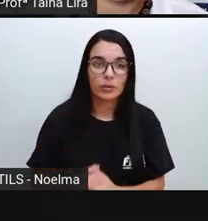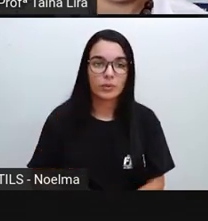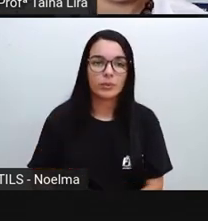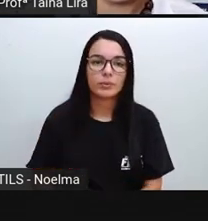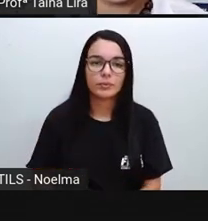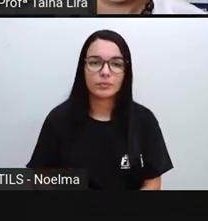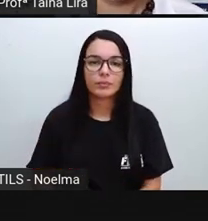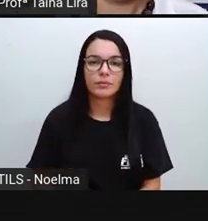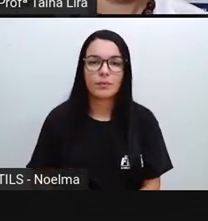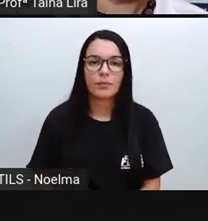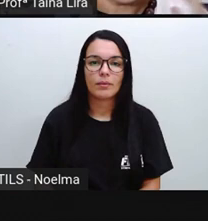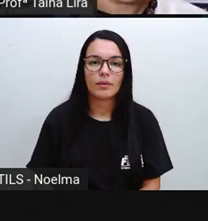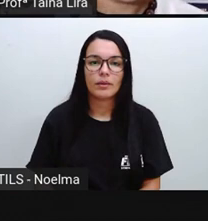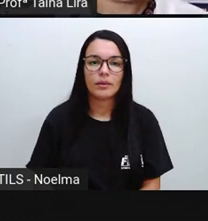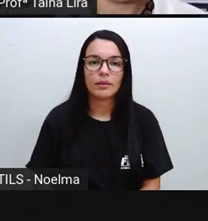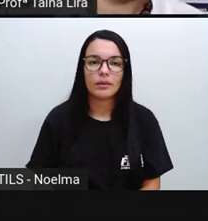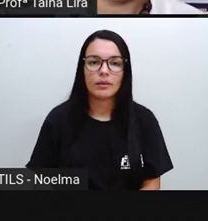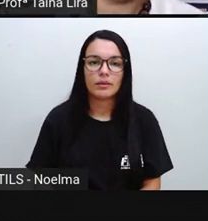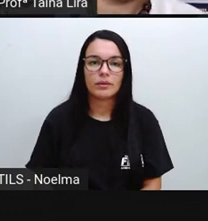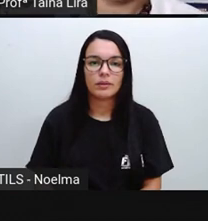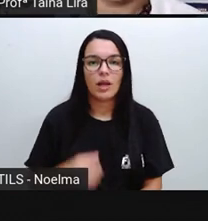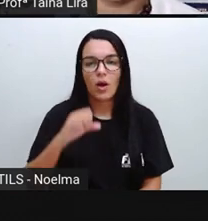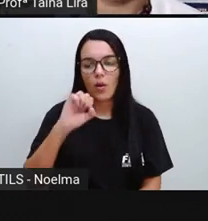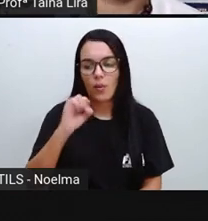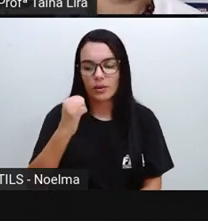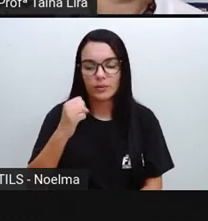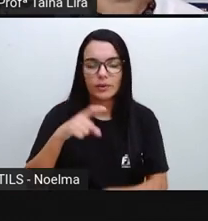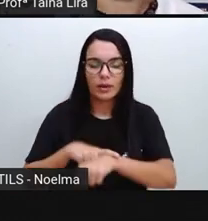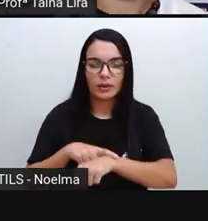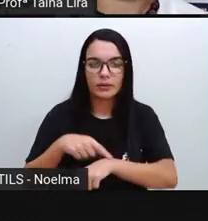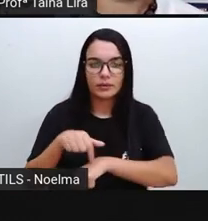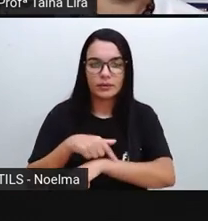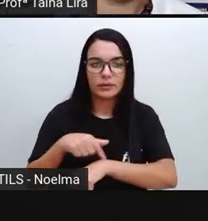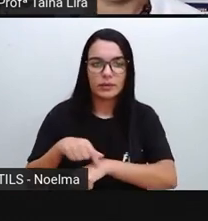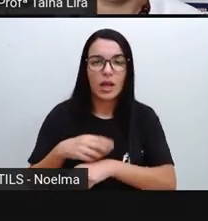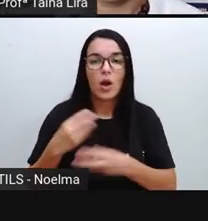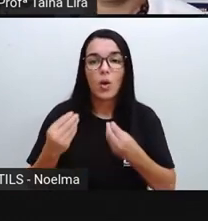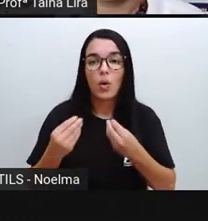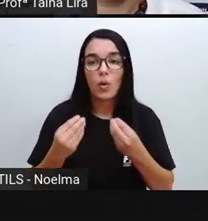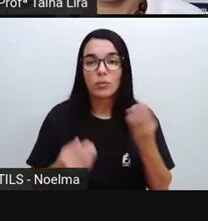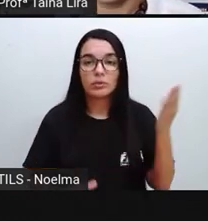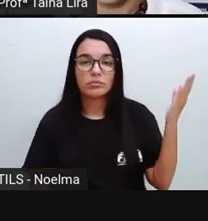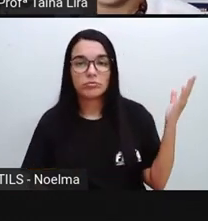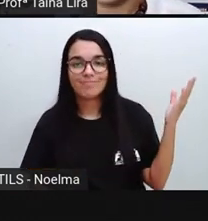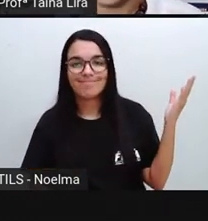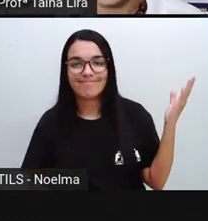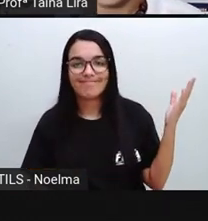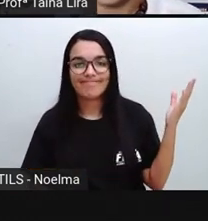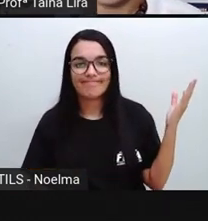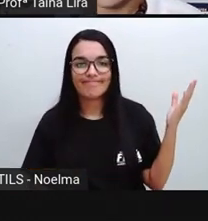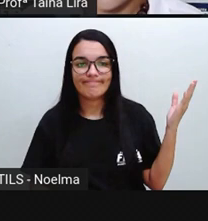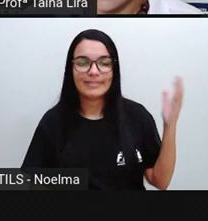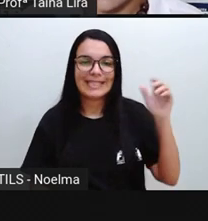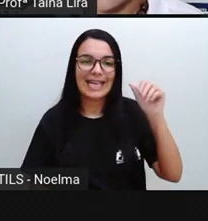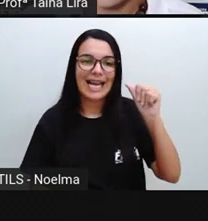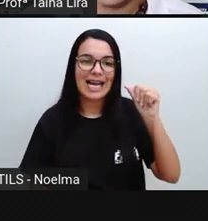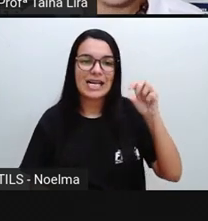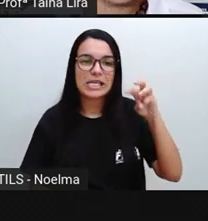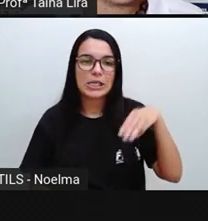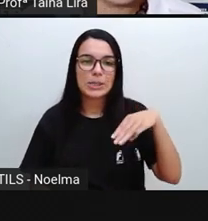depois do sete? É o oito. Então, oito horas. Como eu represento o Pró? Oito AM,